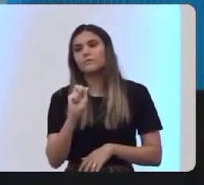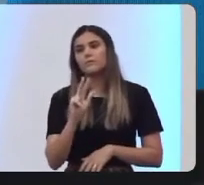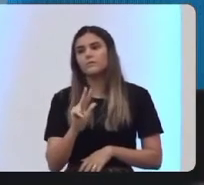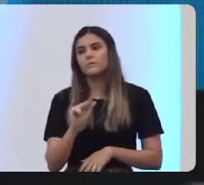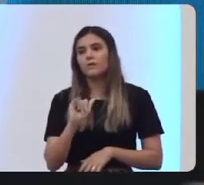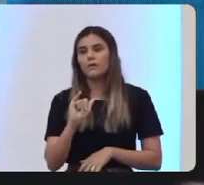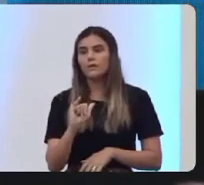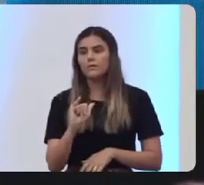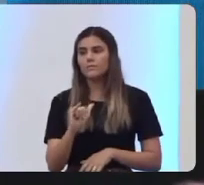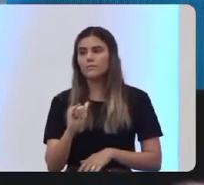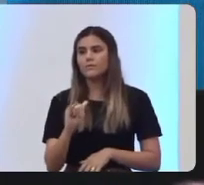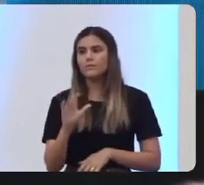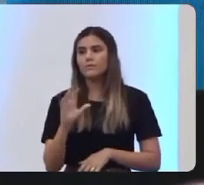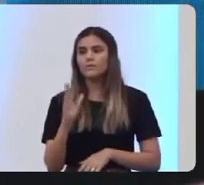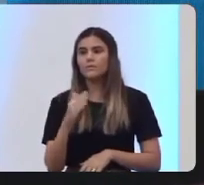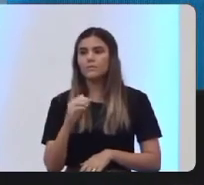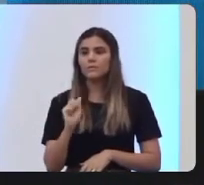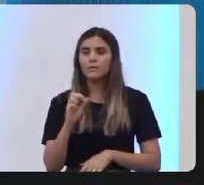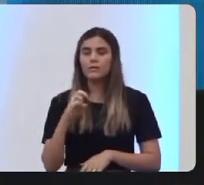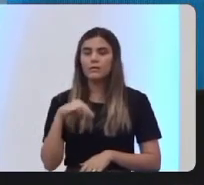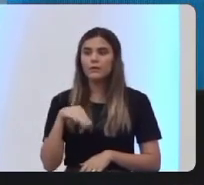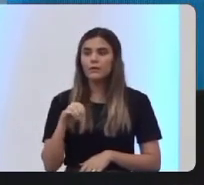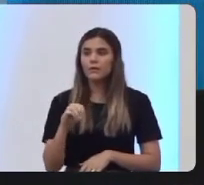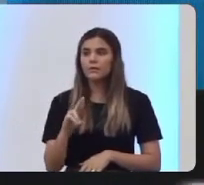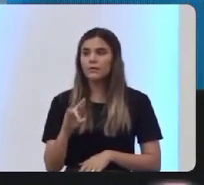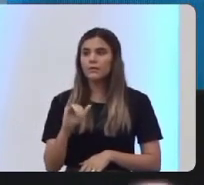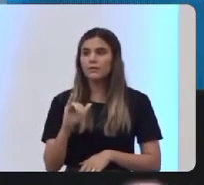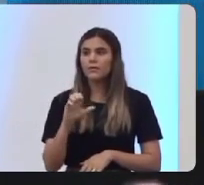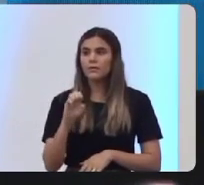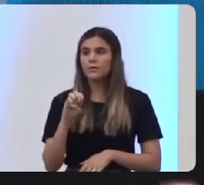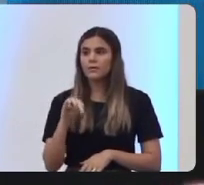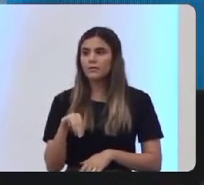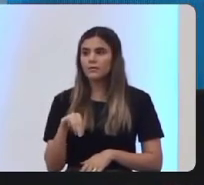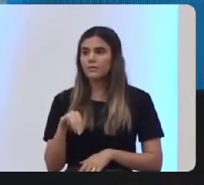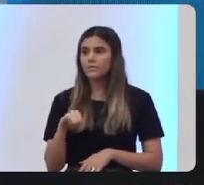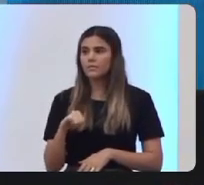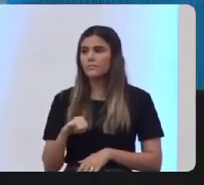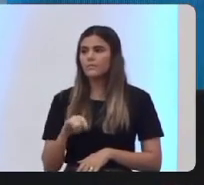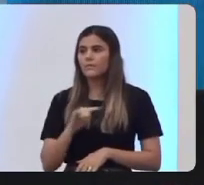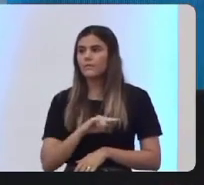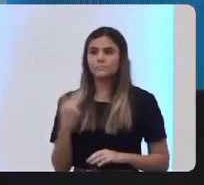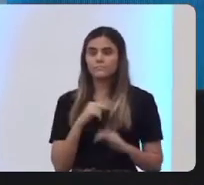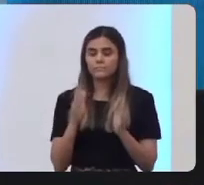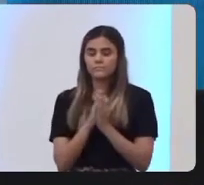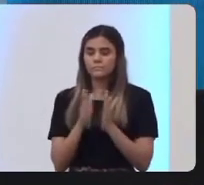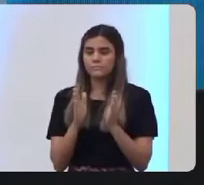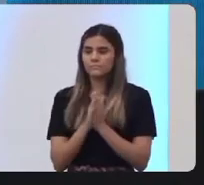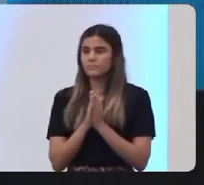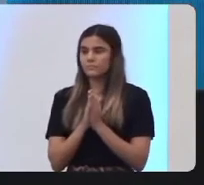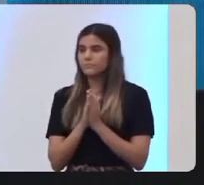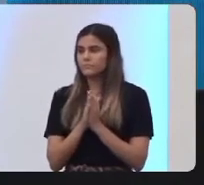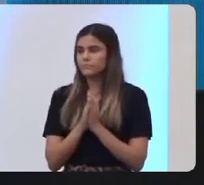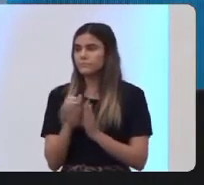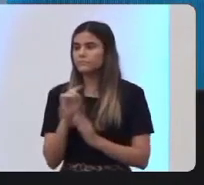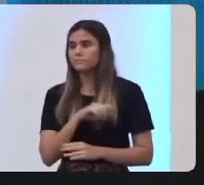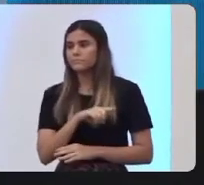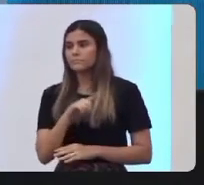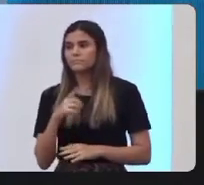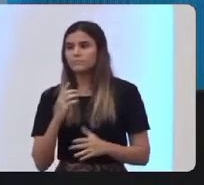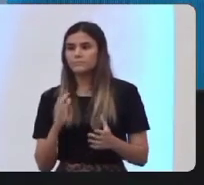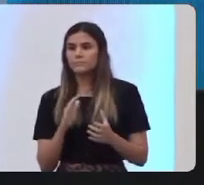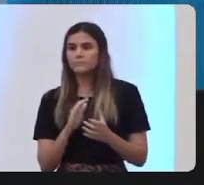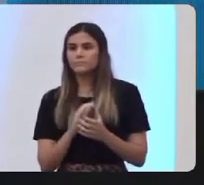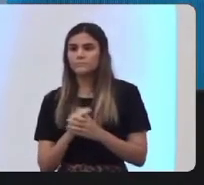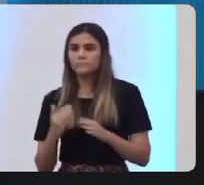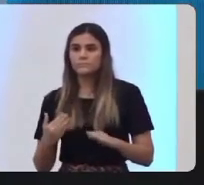Maria dos Santos, que estão fazendo 19 anos de casado. Eu vi que esse casal vence até aqui,